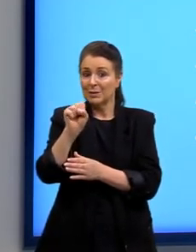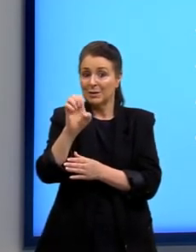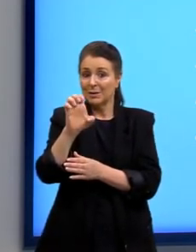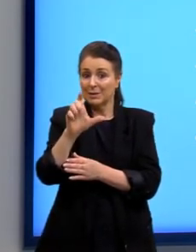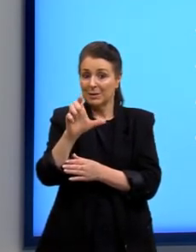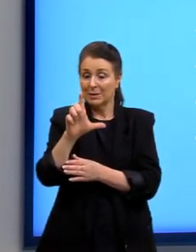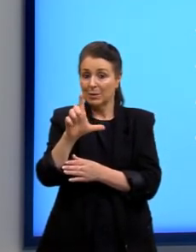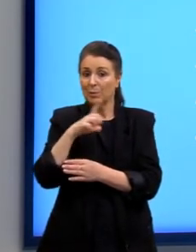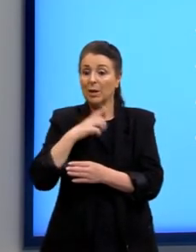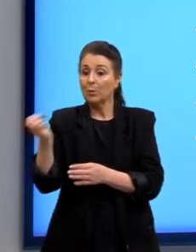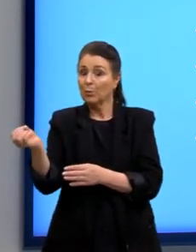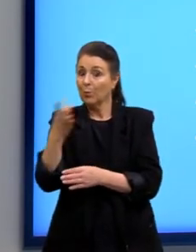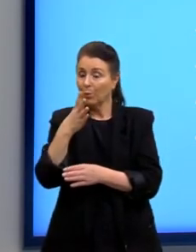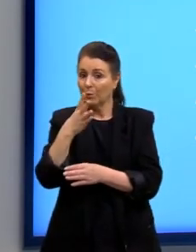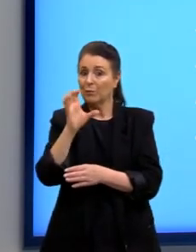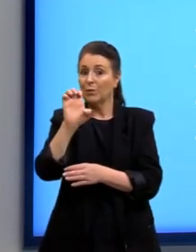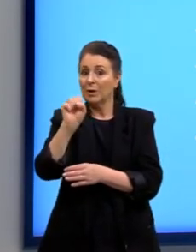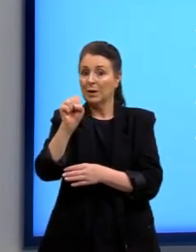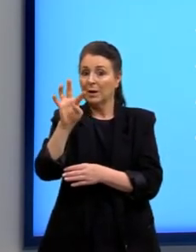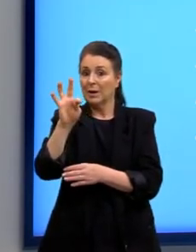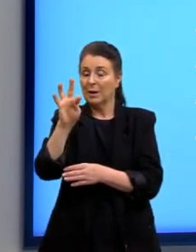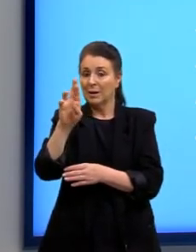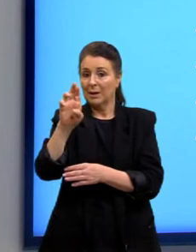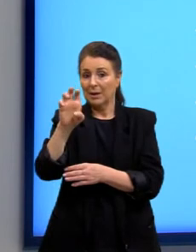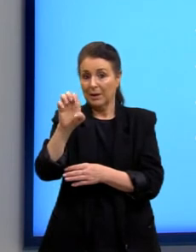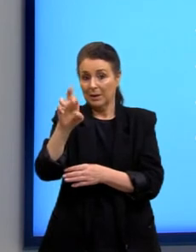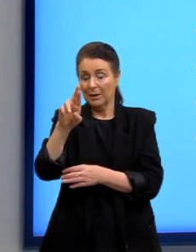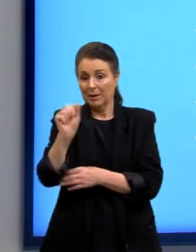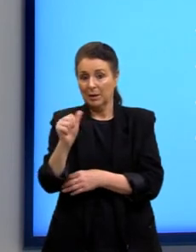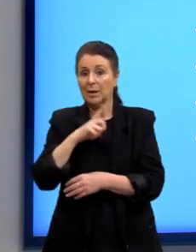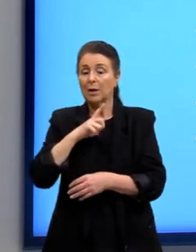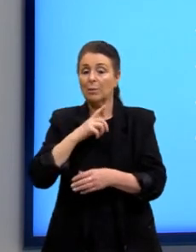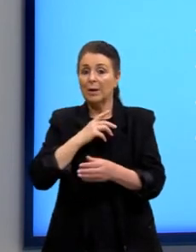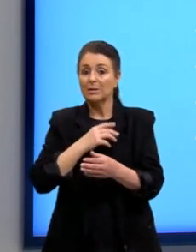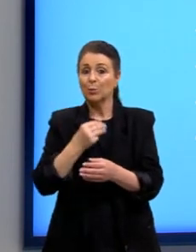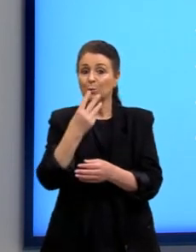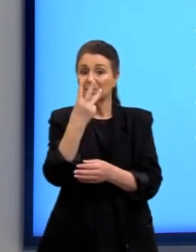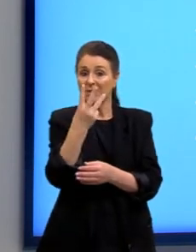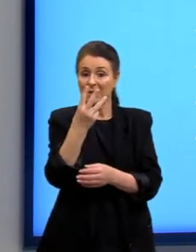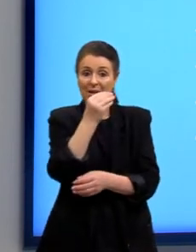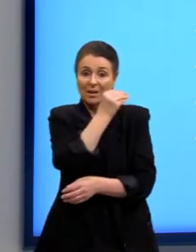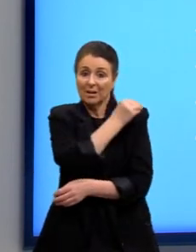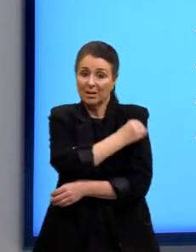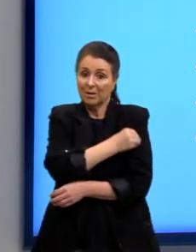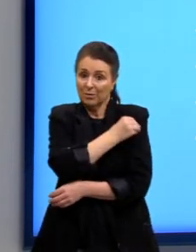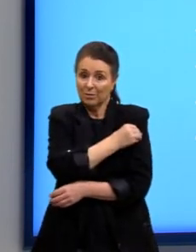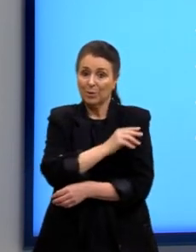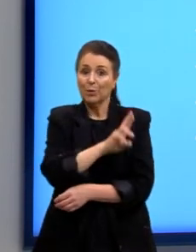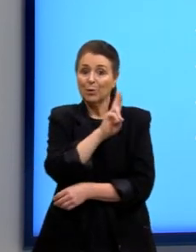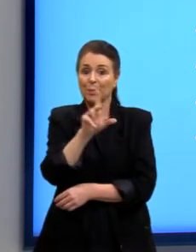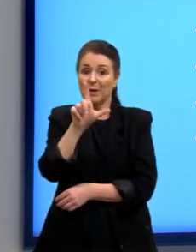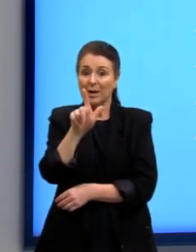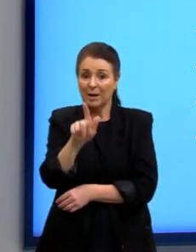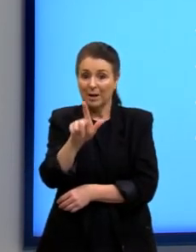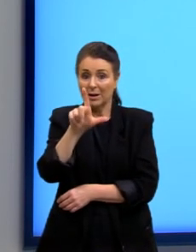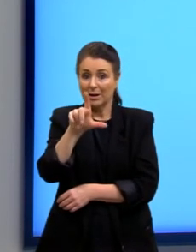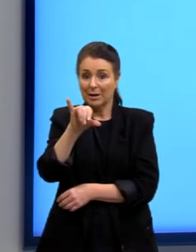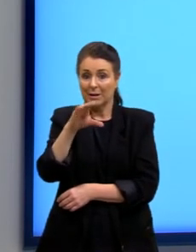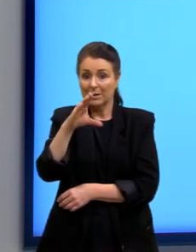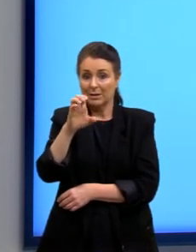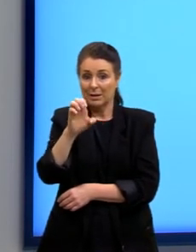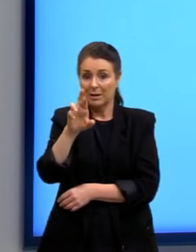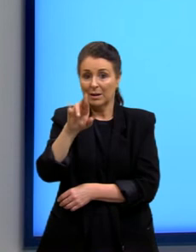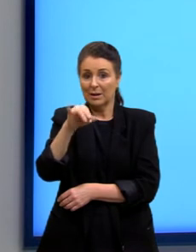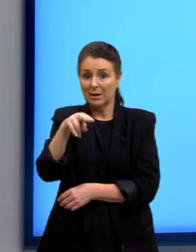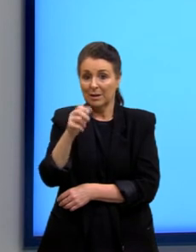e também formando um triálcool, que é a glicerina, como um subproduto. E